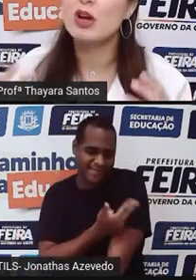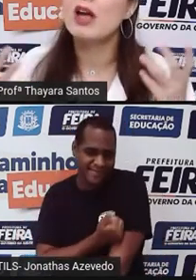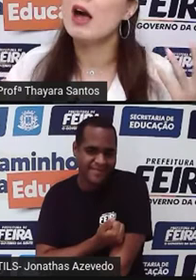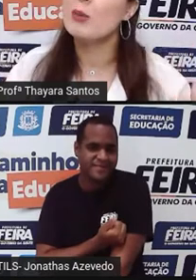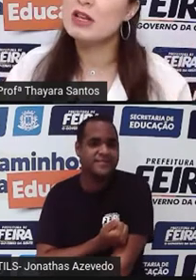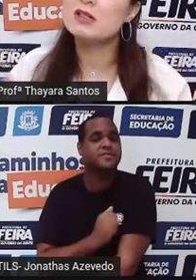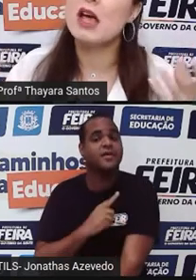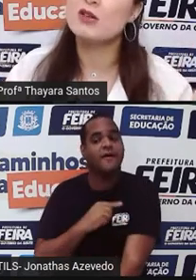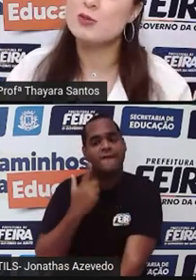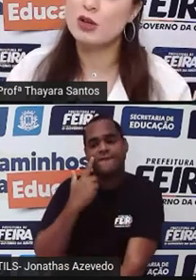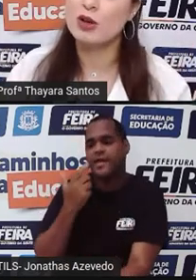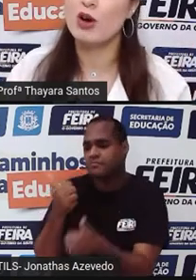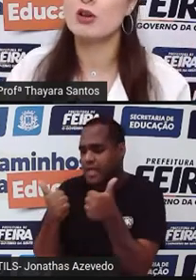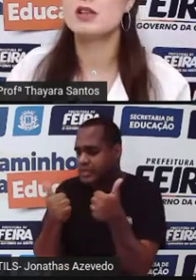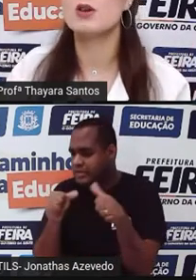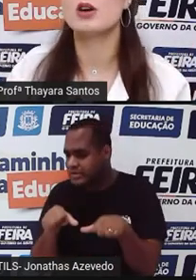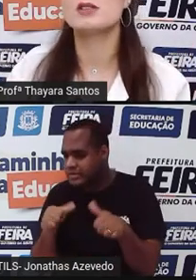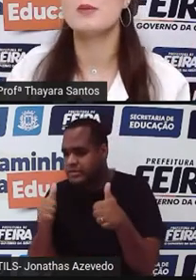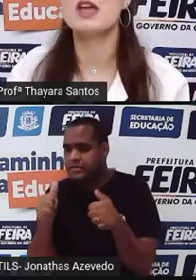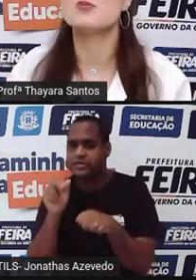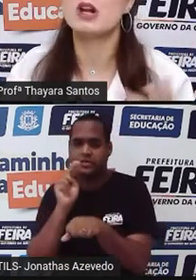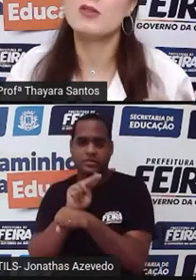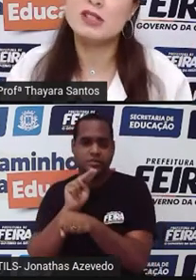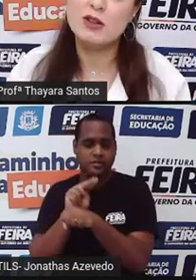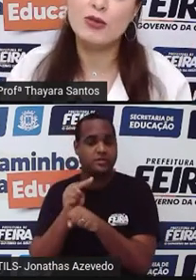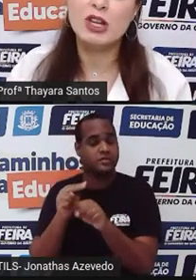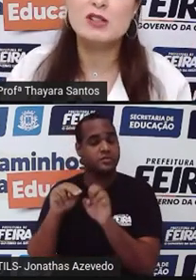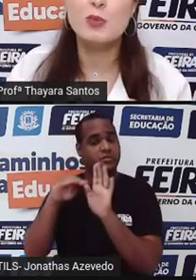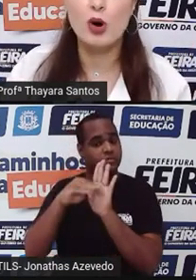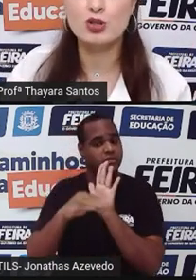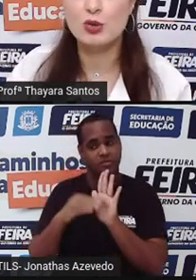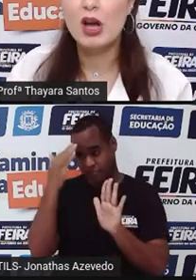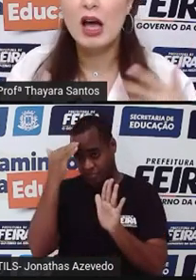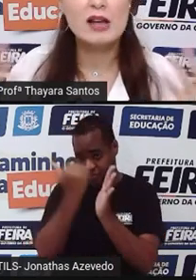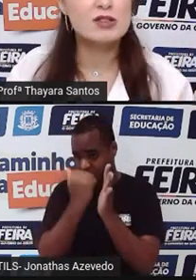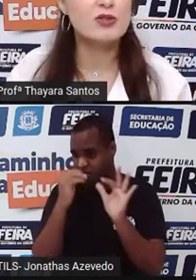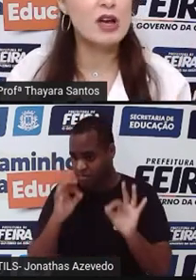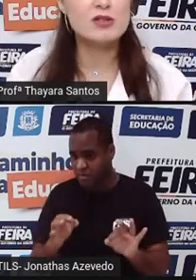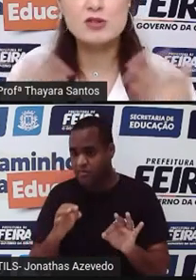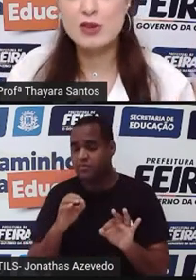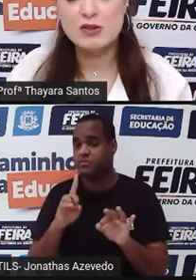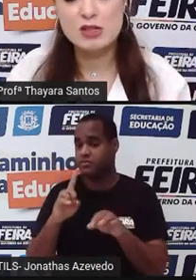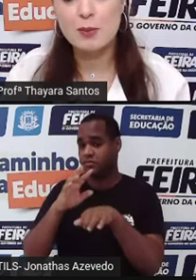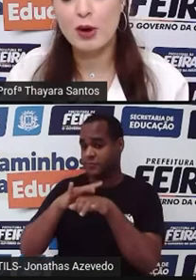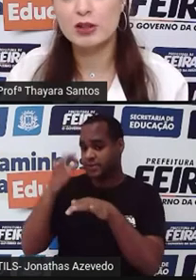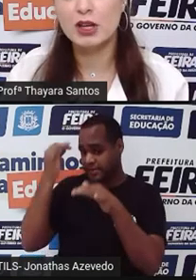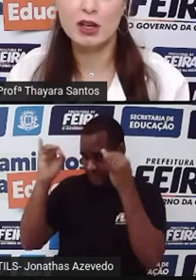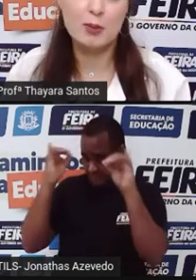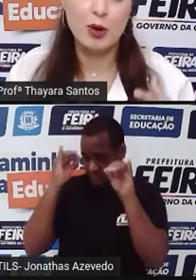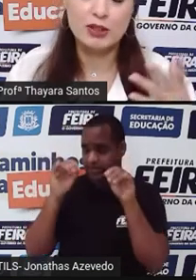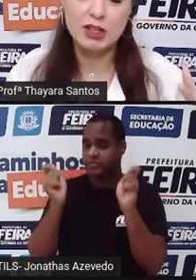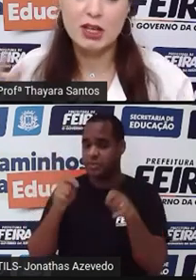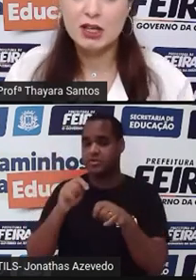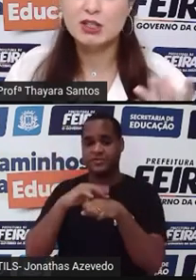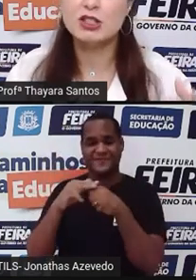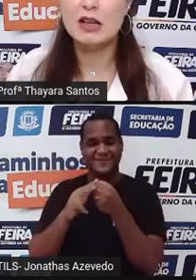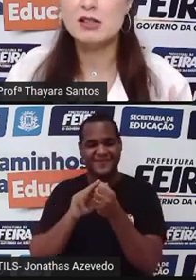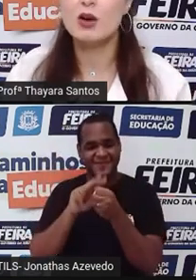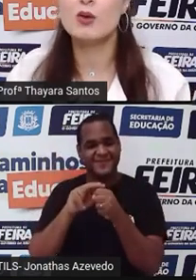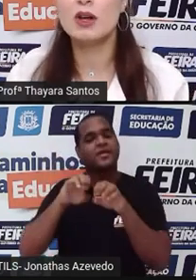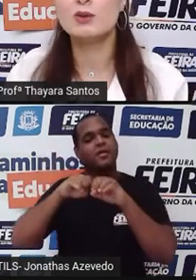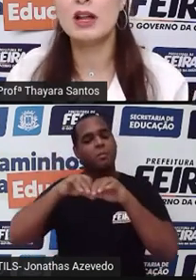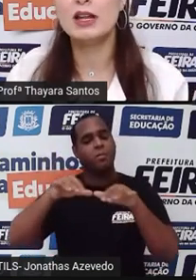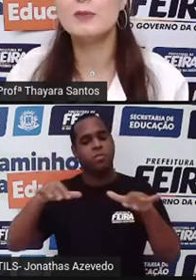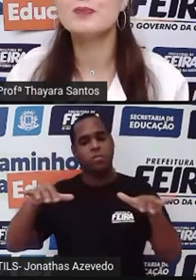estúdio realmente segue os protocolos rigorosamente pra que você não fique exposto a esses diversos vírus que podem estar